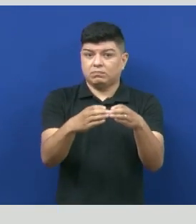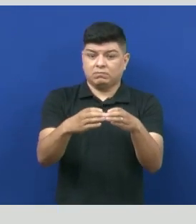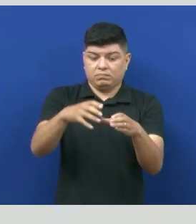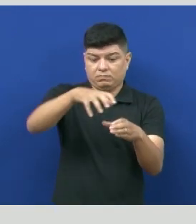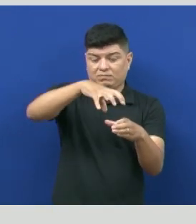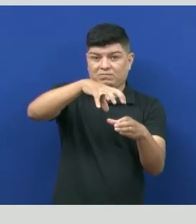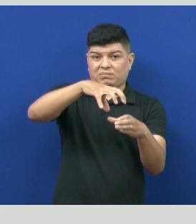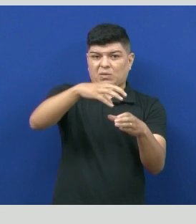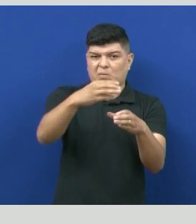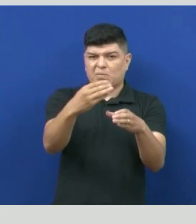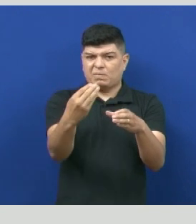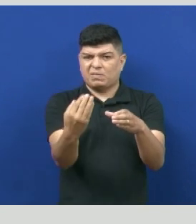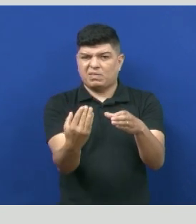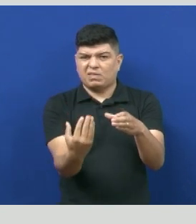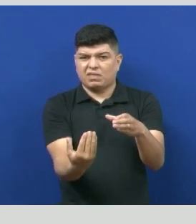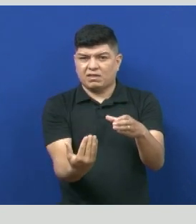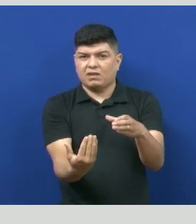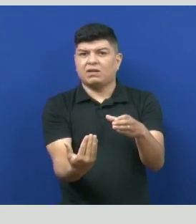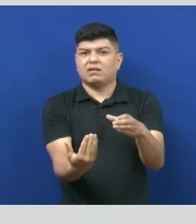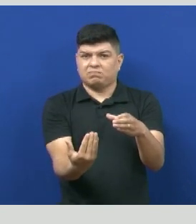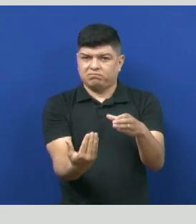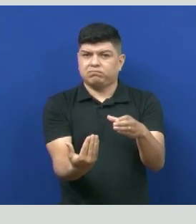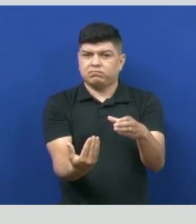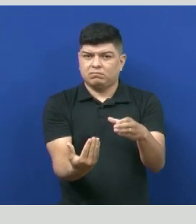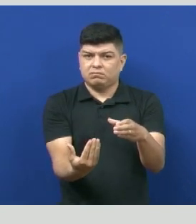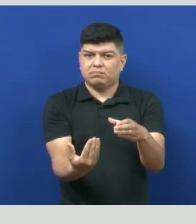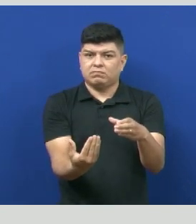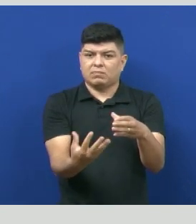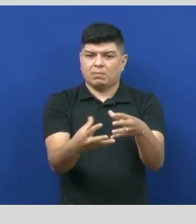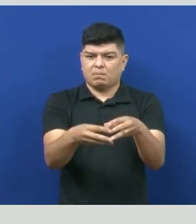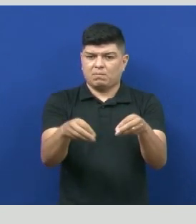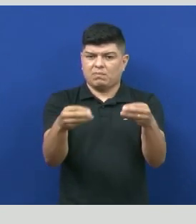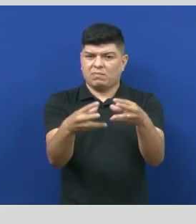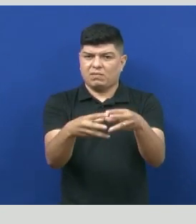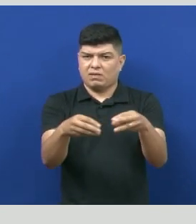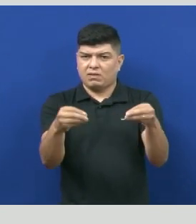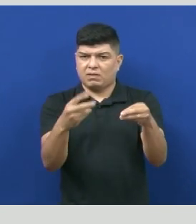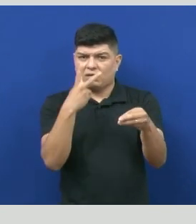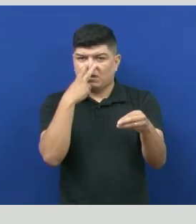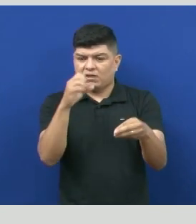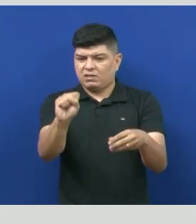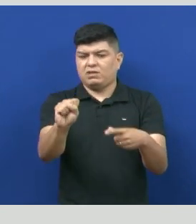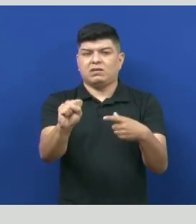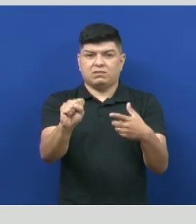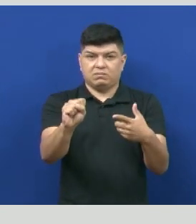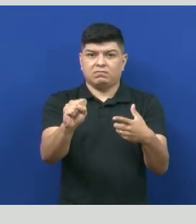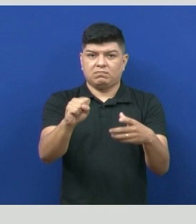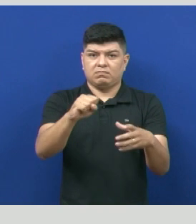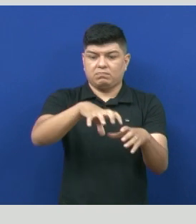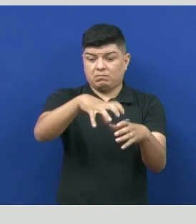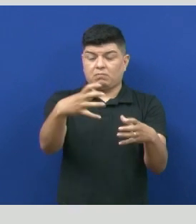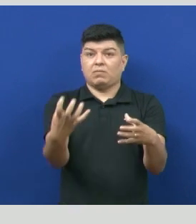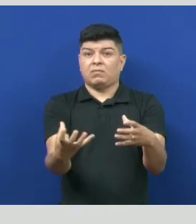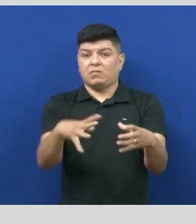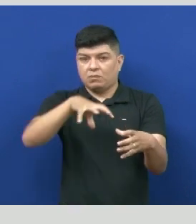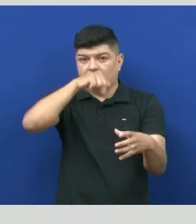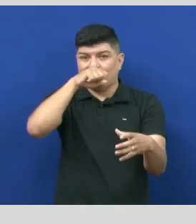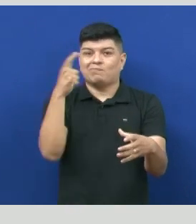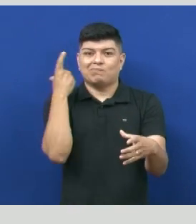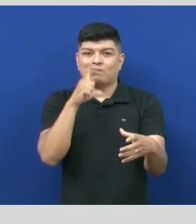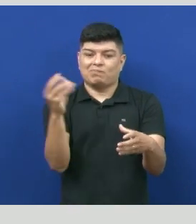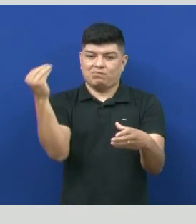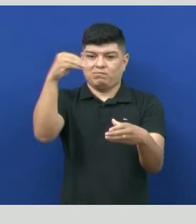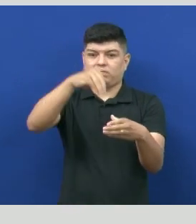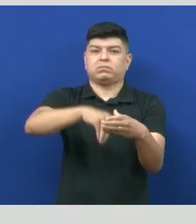de modo que o gargalo ficasse no formato de um S e aberto, né? Para que o ar conseguisse